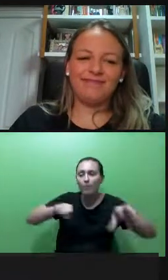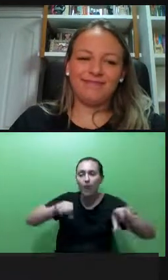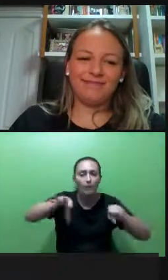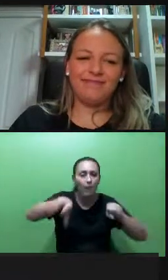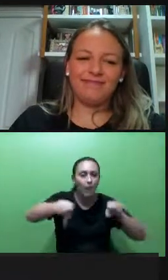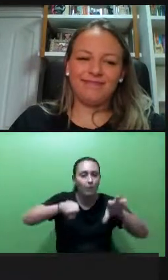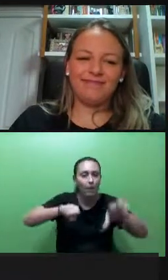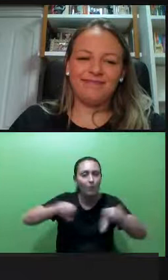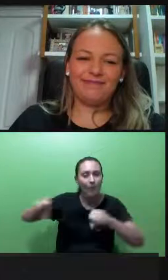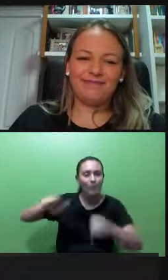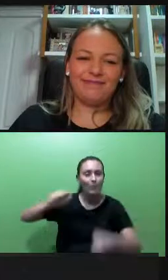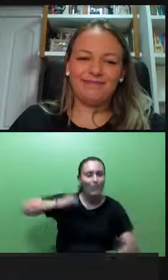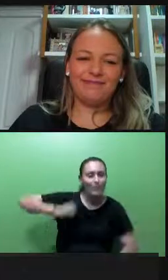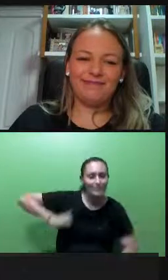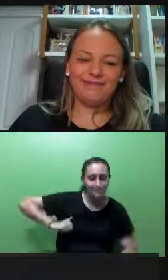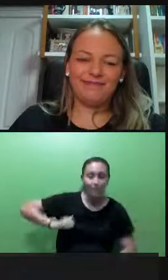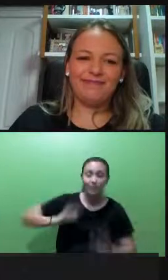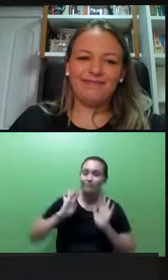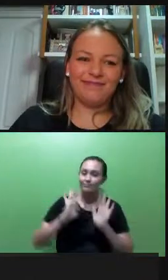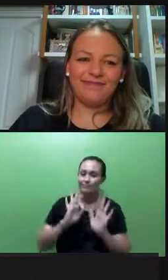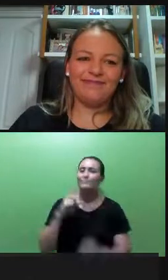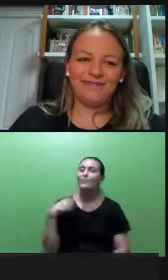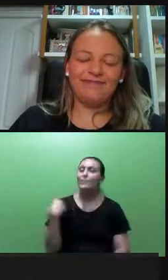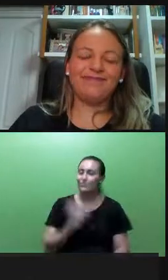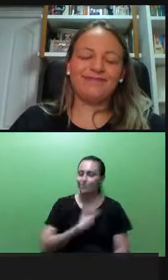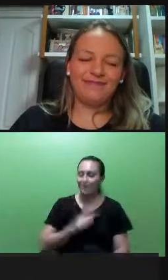projetos de ensino, pesquisa e extensão cativam nossos alunos e alunas, né.